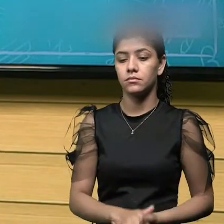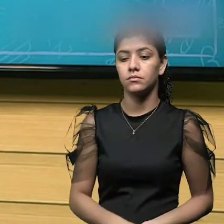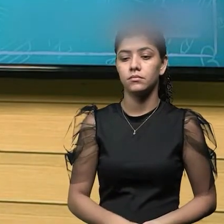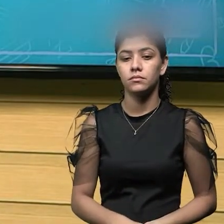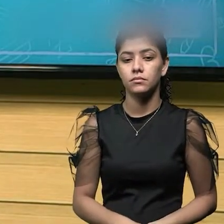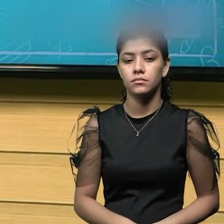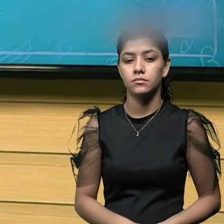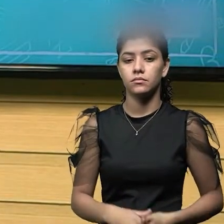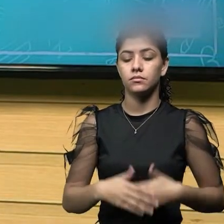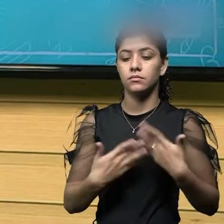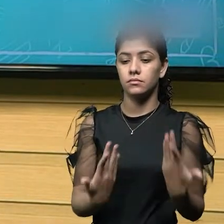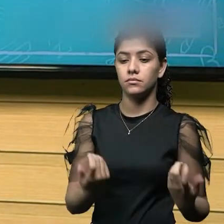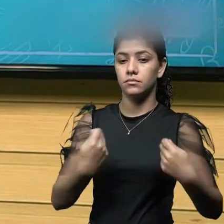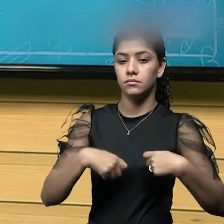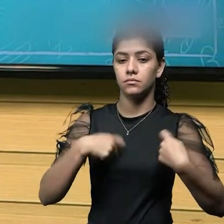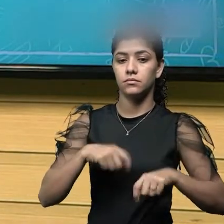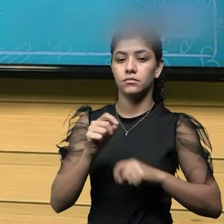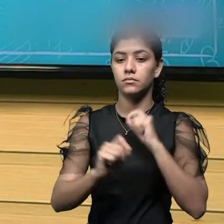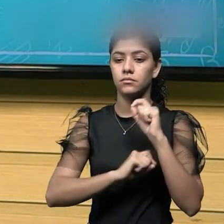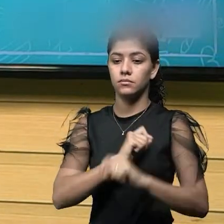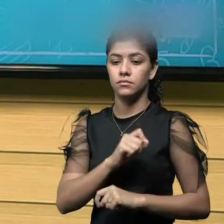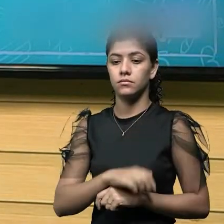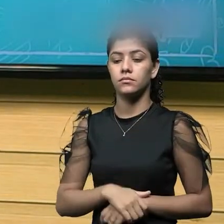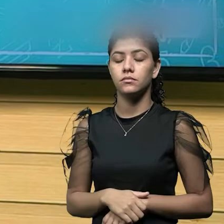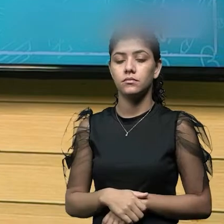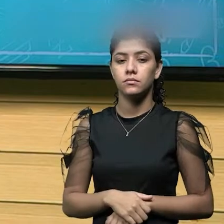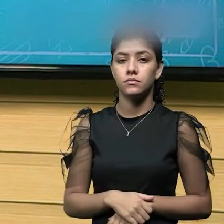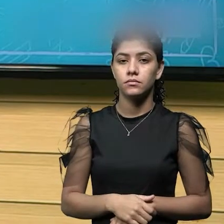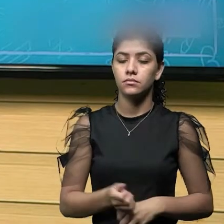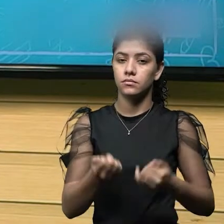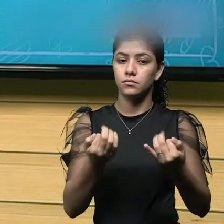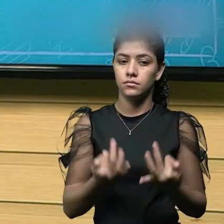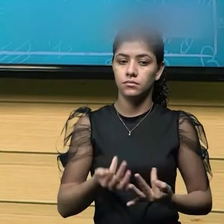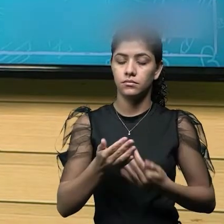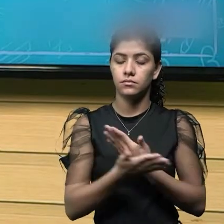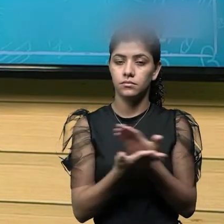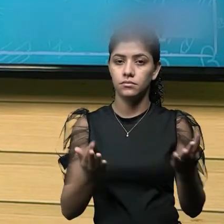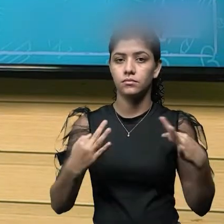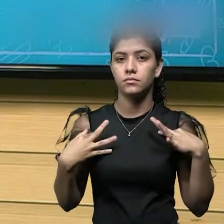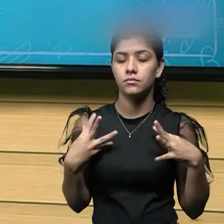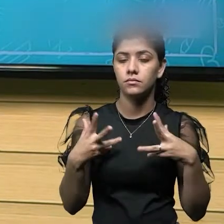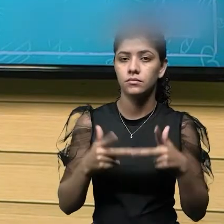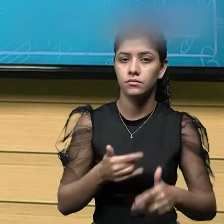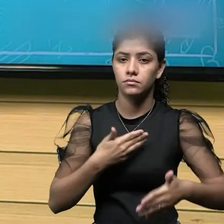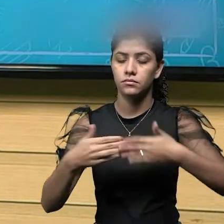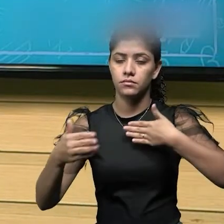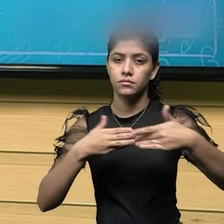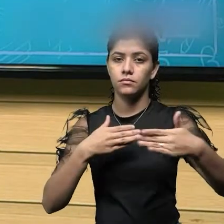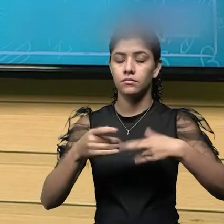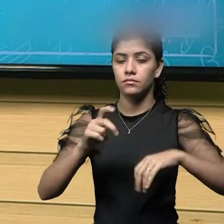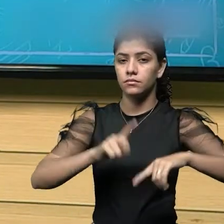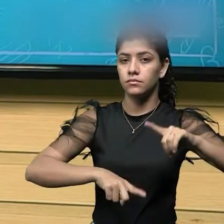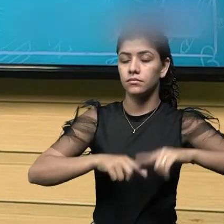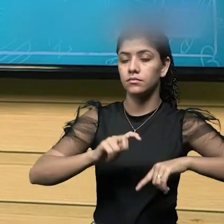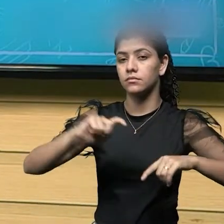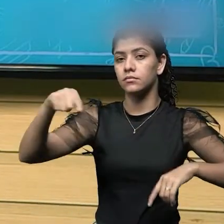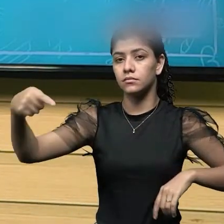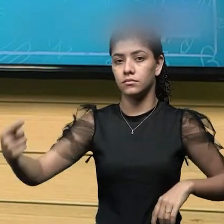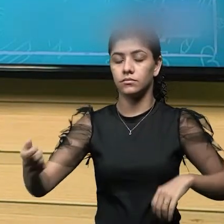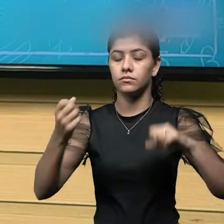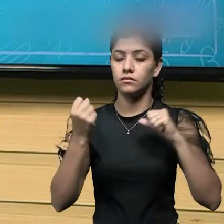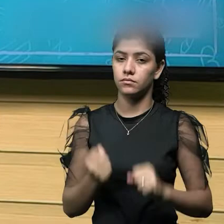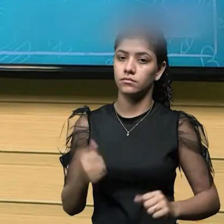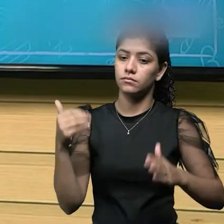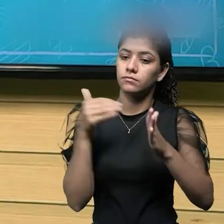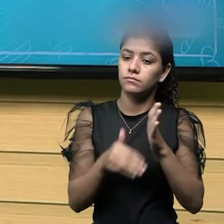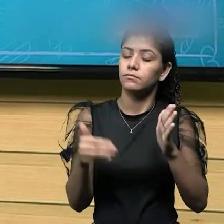Então, nós temos que sim levar em conta como eu já havia falado, todos e qualquer elemento externo que possa